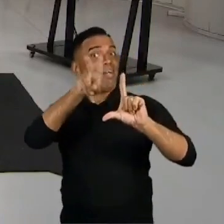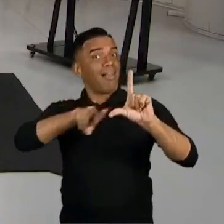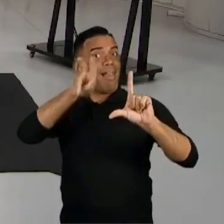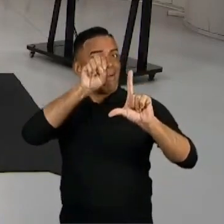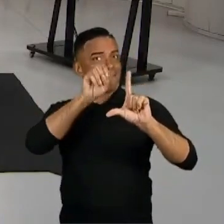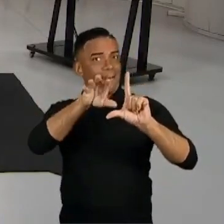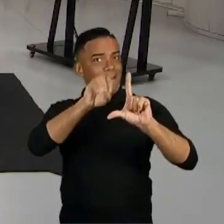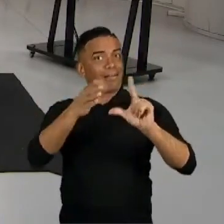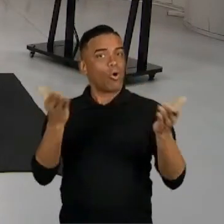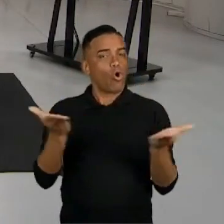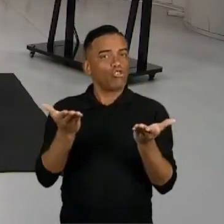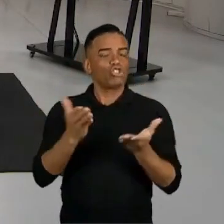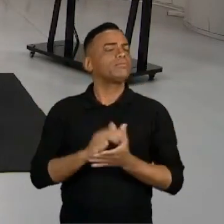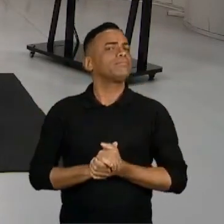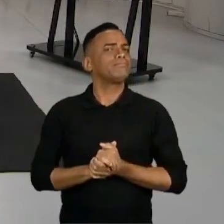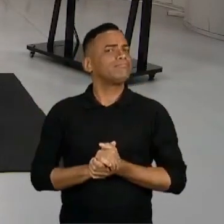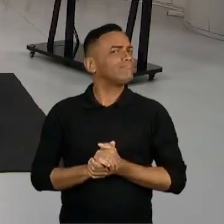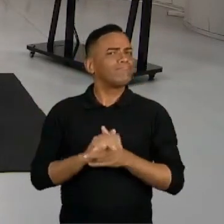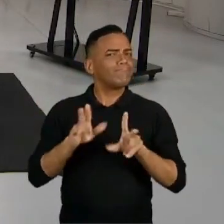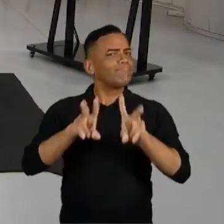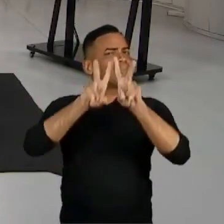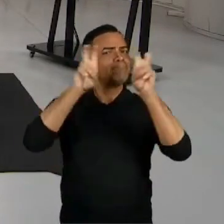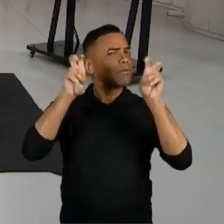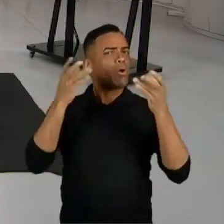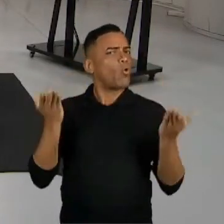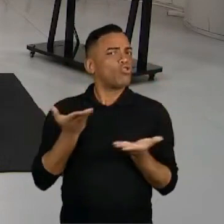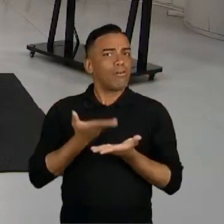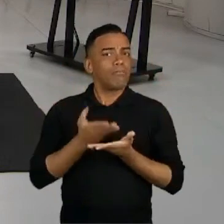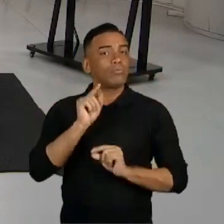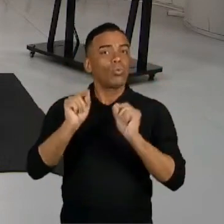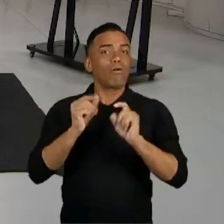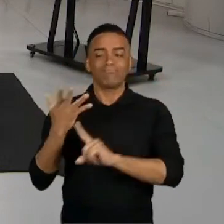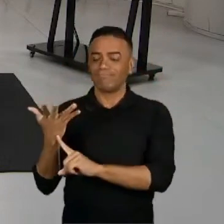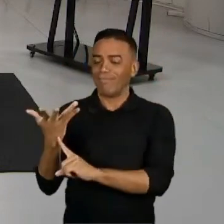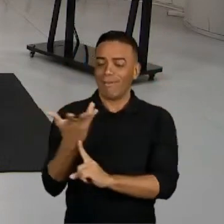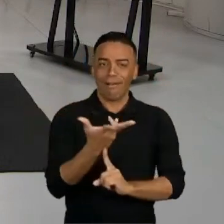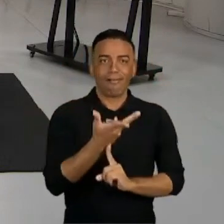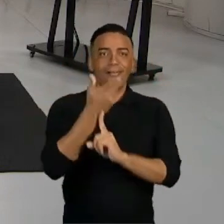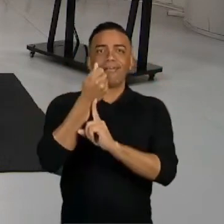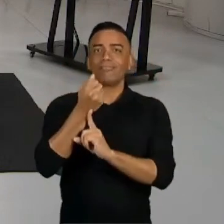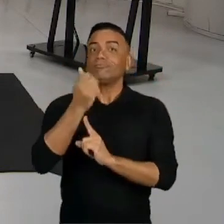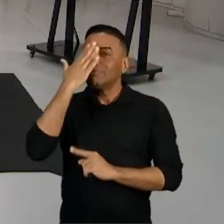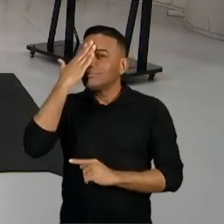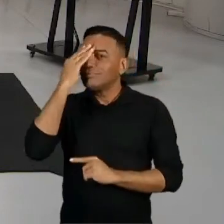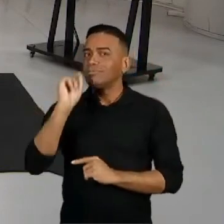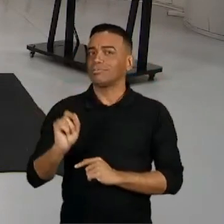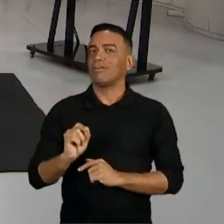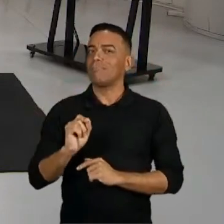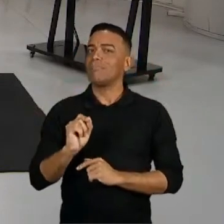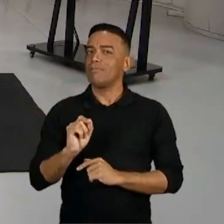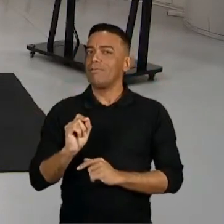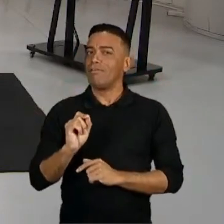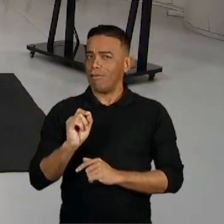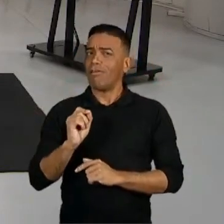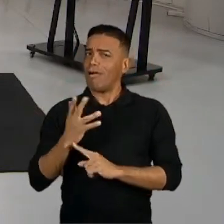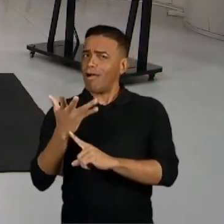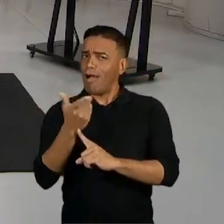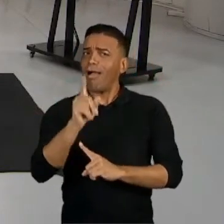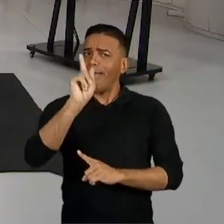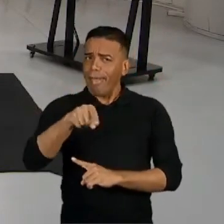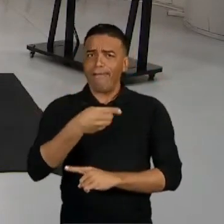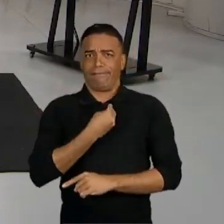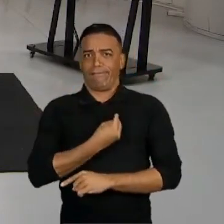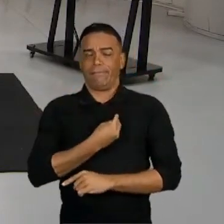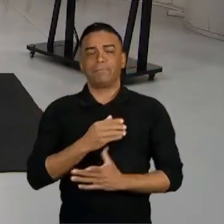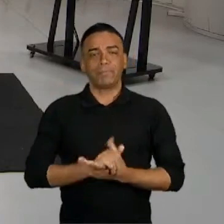é aquela espetacular. Primeiro, porque nós vamos falar de arte. Você sabe que arte é vida. Segundo, porque